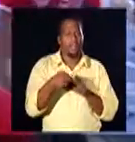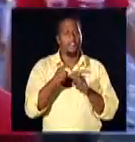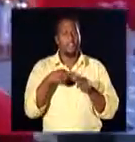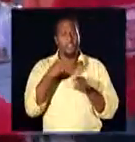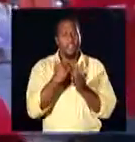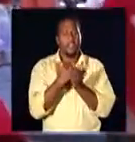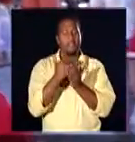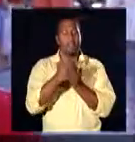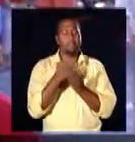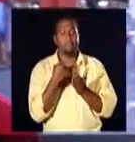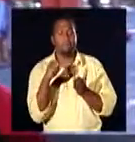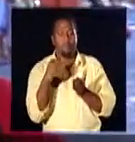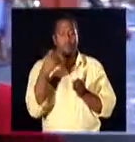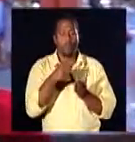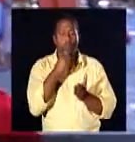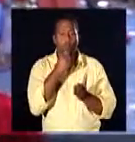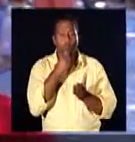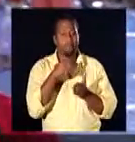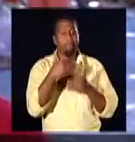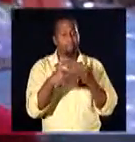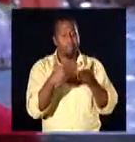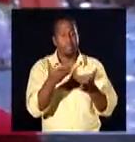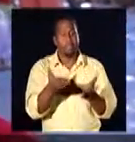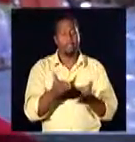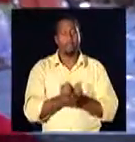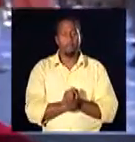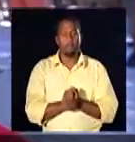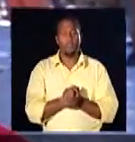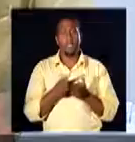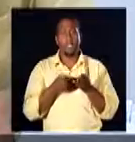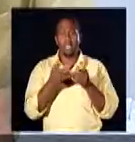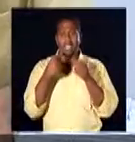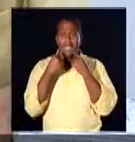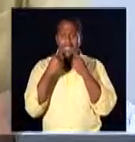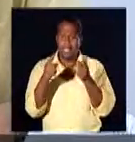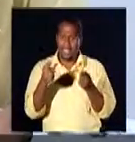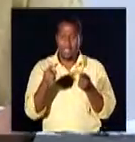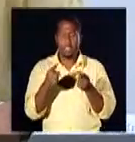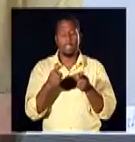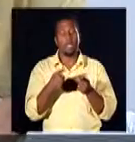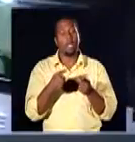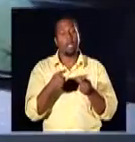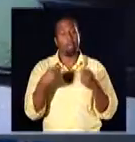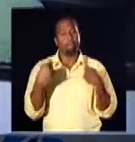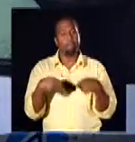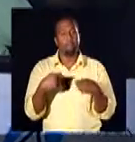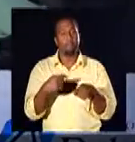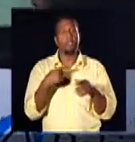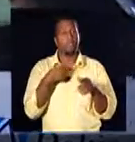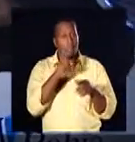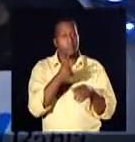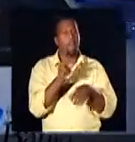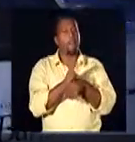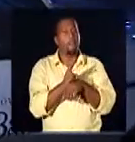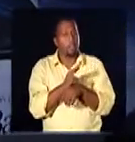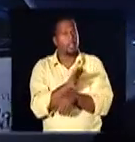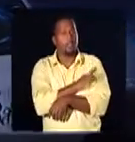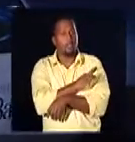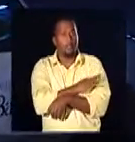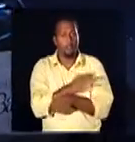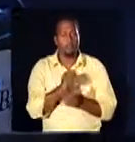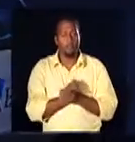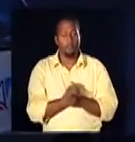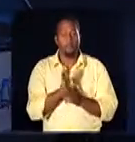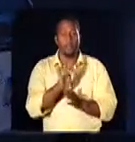vem, depois vai deixando, vai passando por cima e termina se complicando. Tantas queixas assim levam à necessidade constante